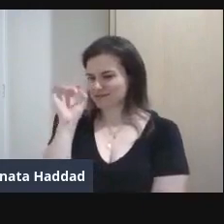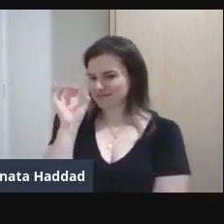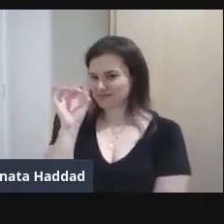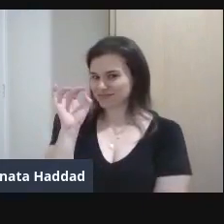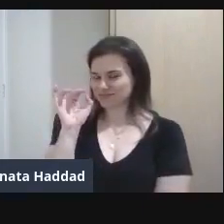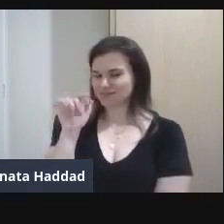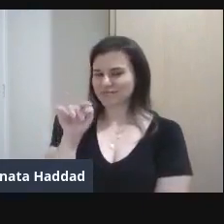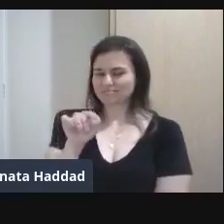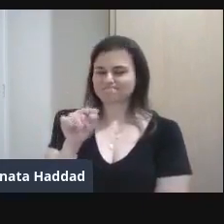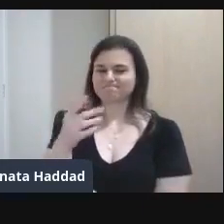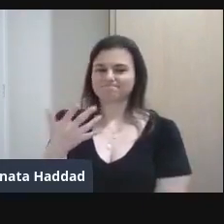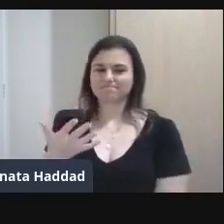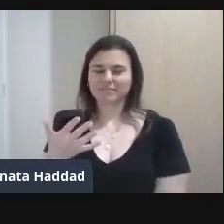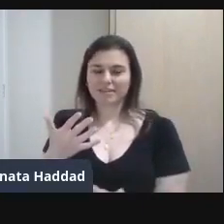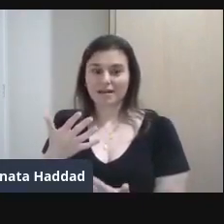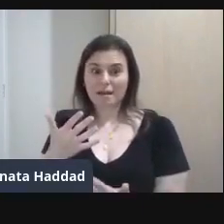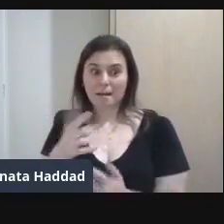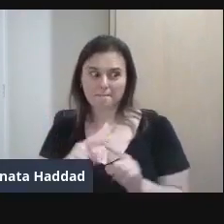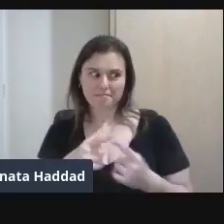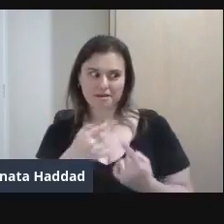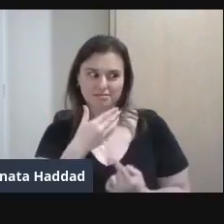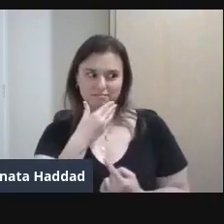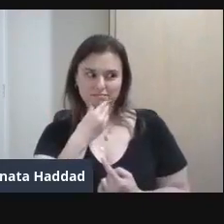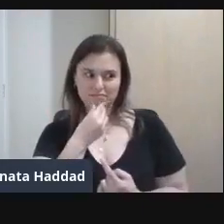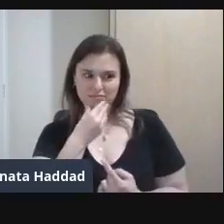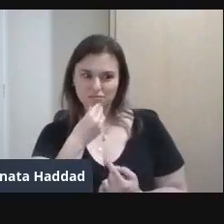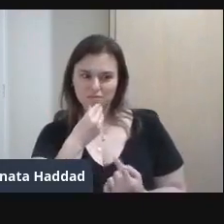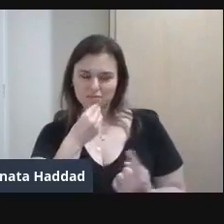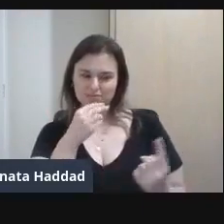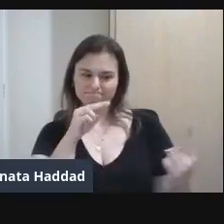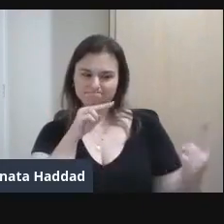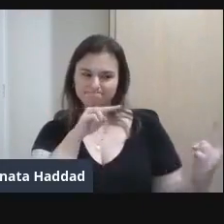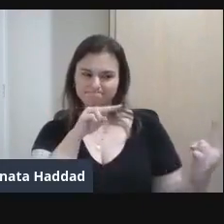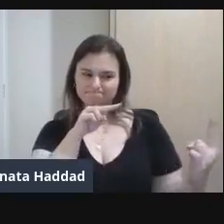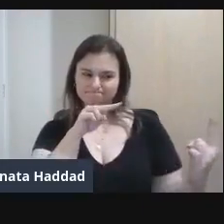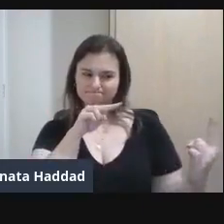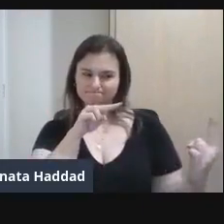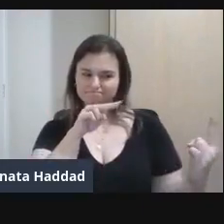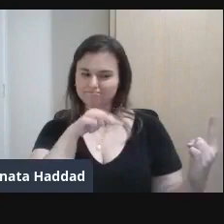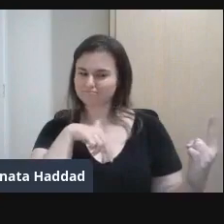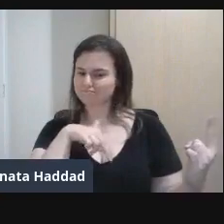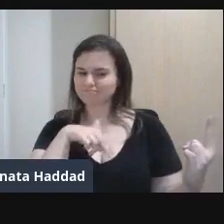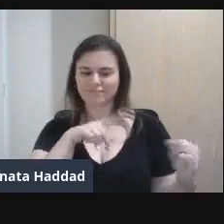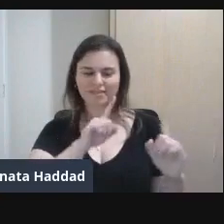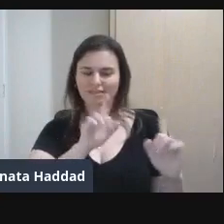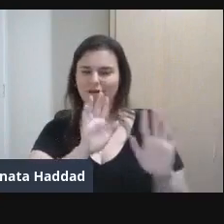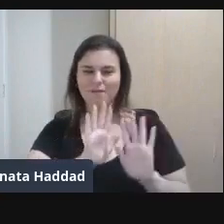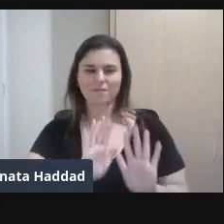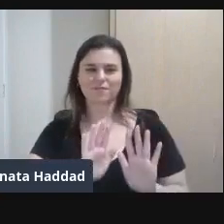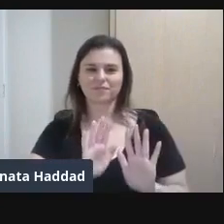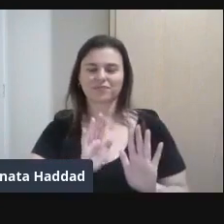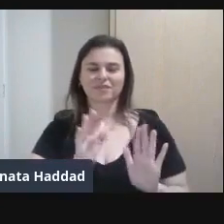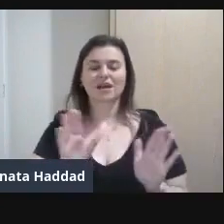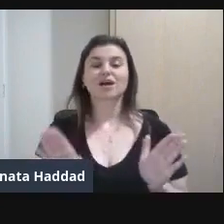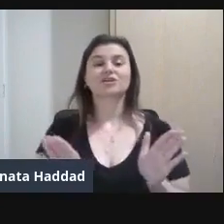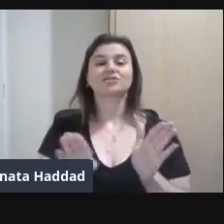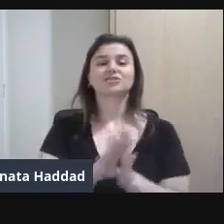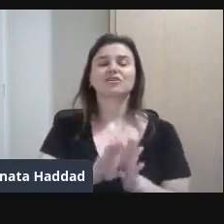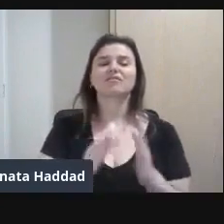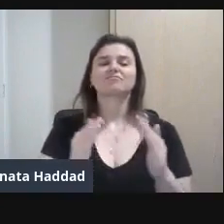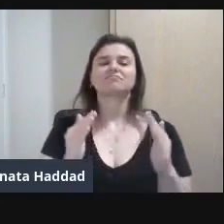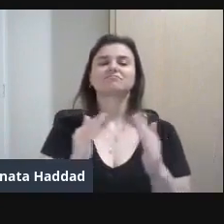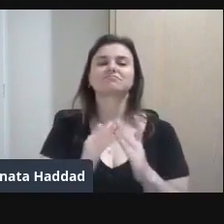Mas para que os homens Não olhassem para ela Ele chegou em casa E ordenou